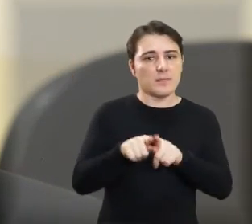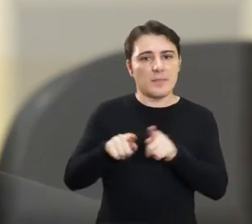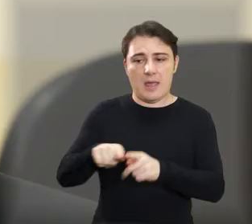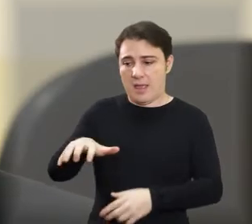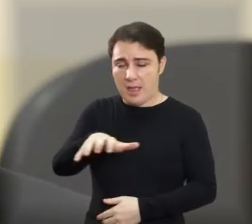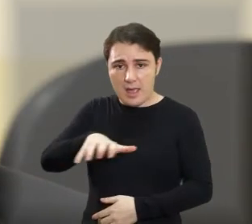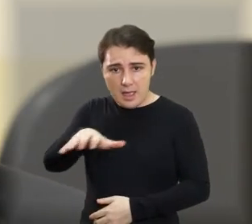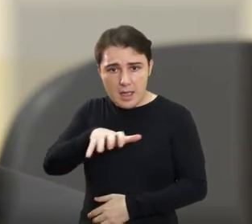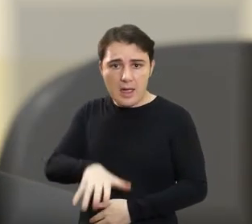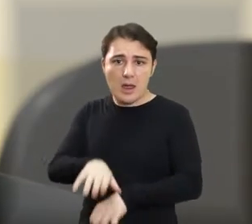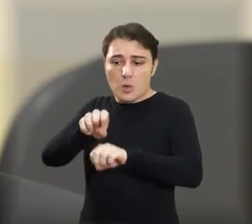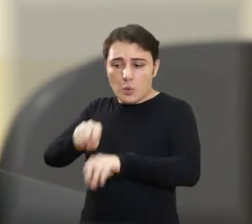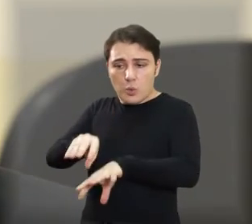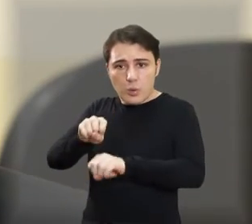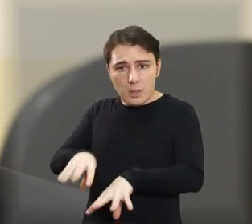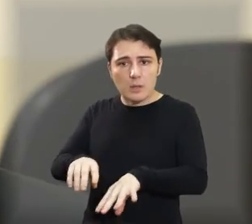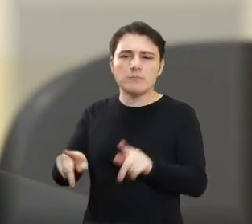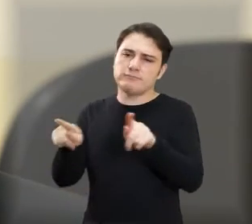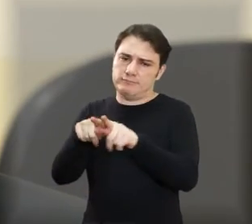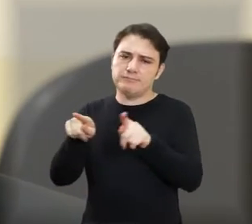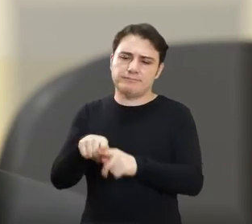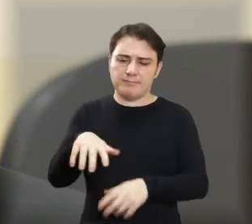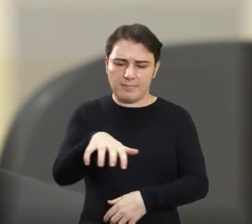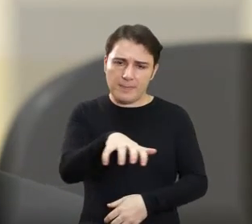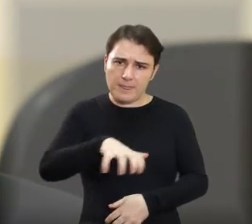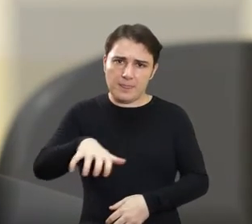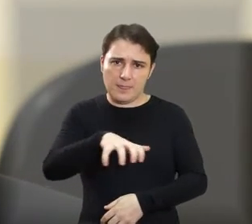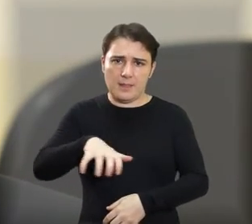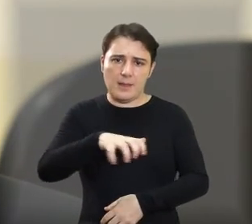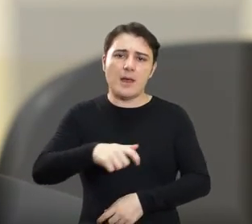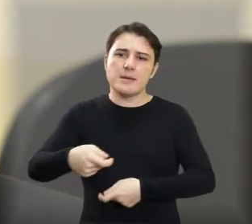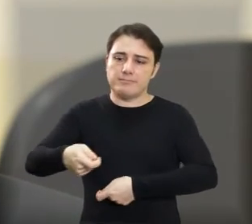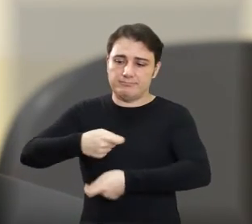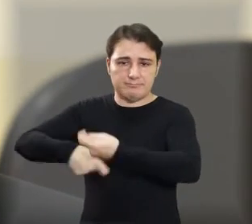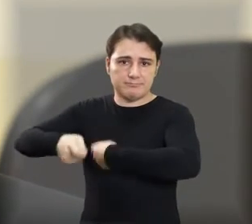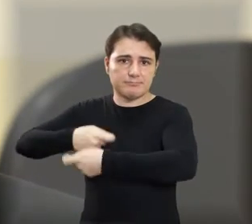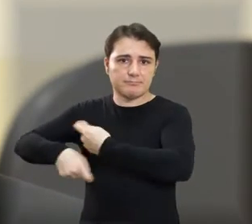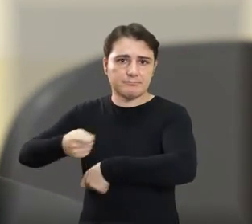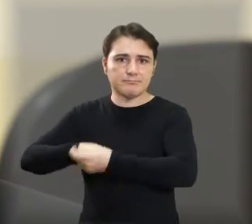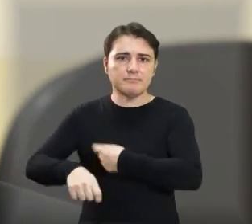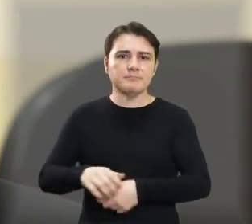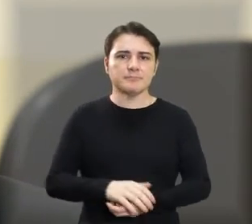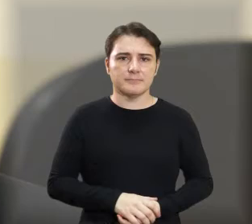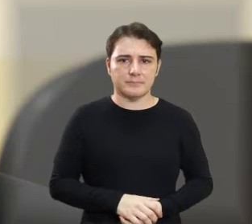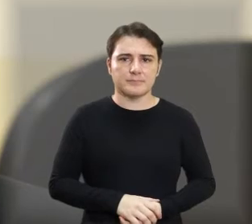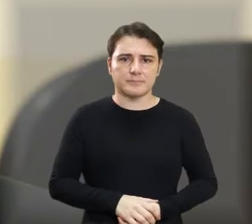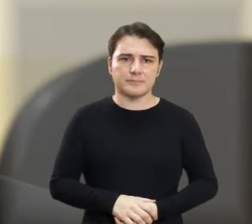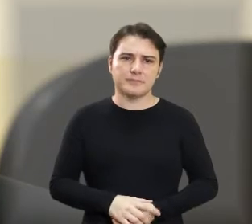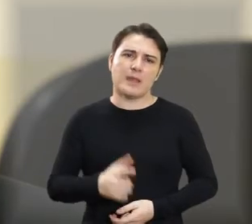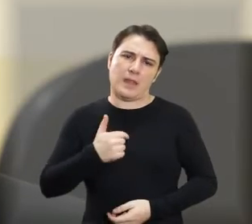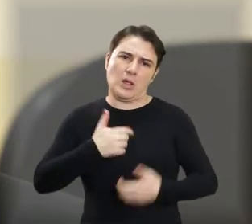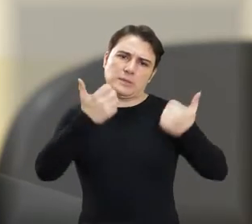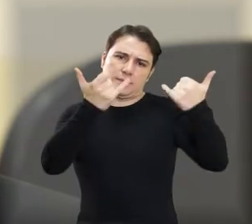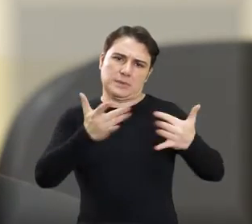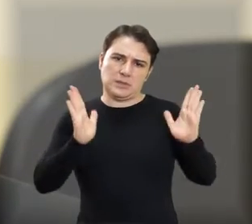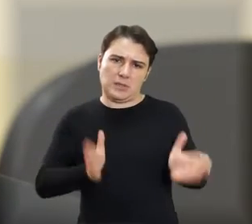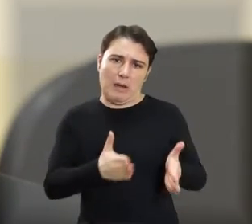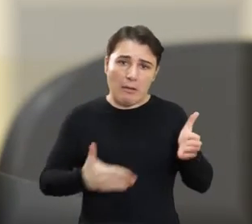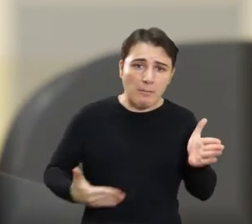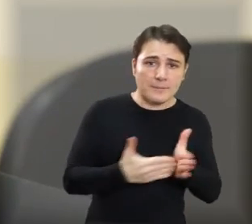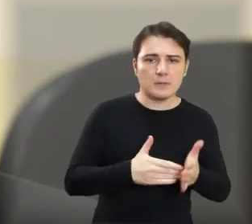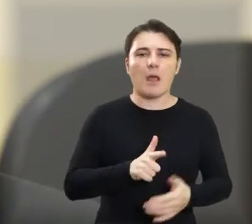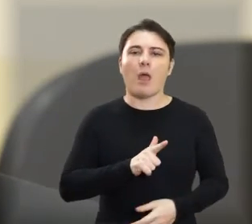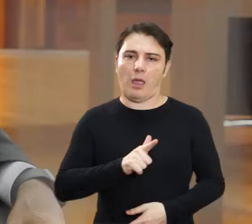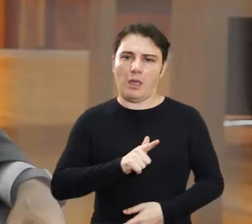saúde, procurar ter uma melhoria. Na educação também, nós vamos procurar fazer isso. E na economia. É lógico, como eu já falei para você,